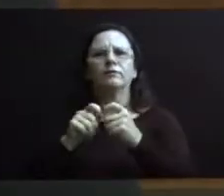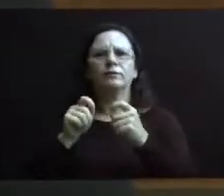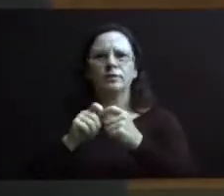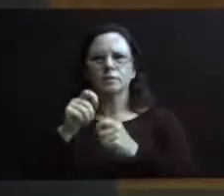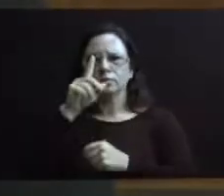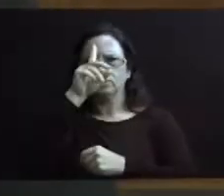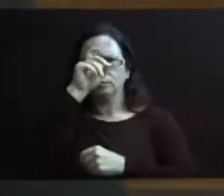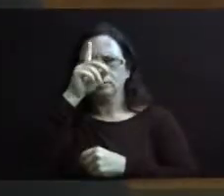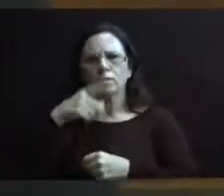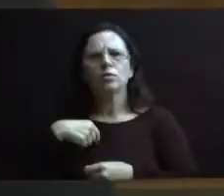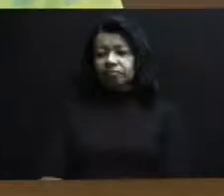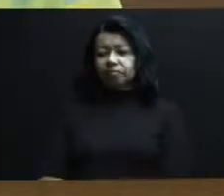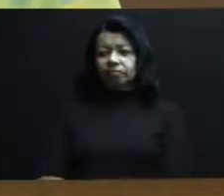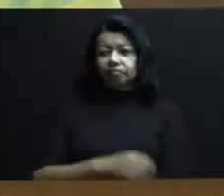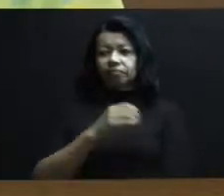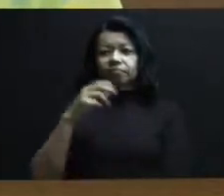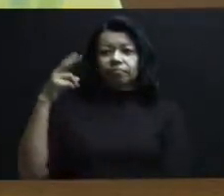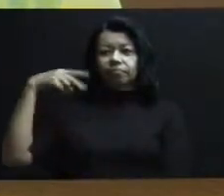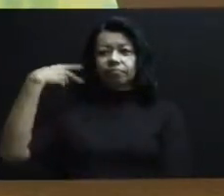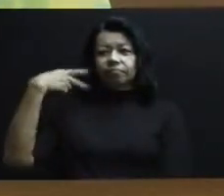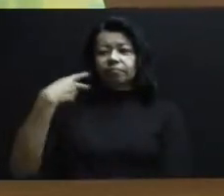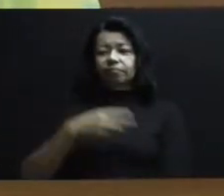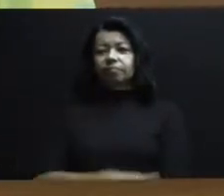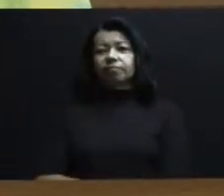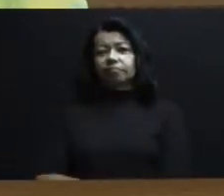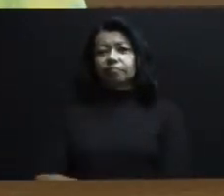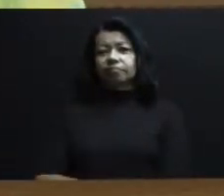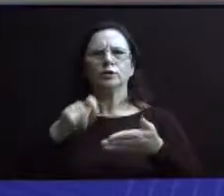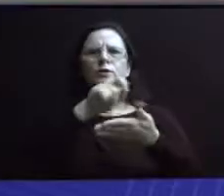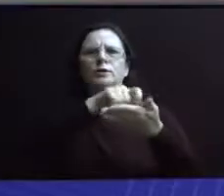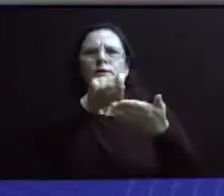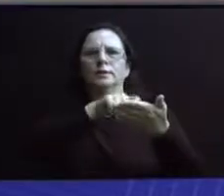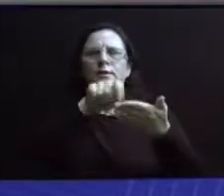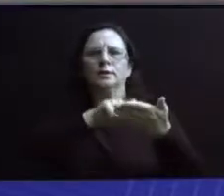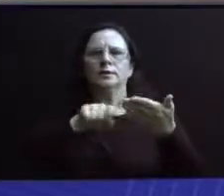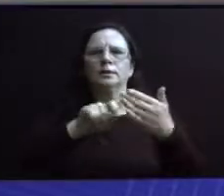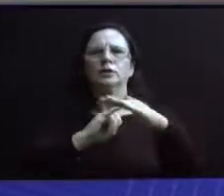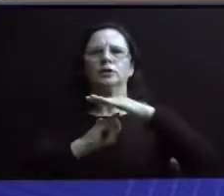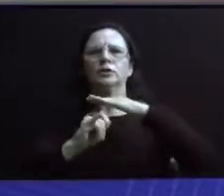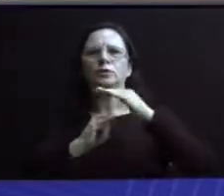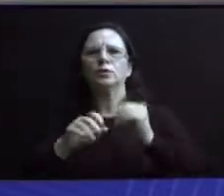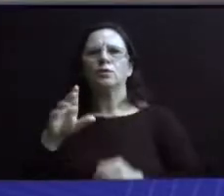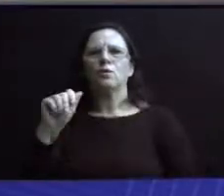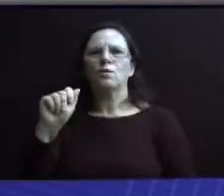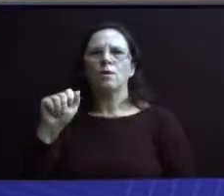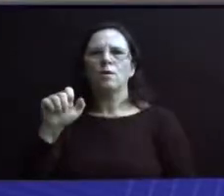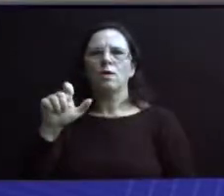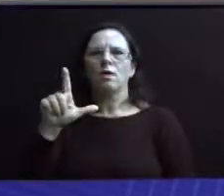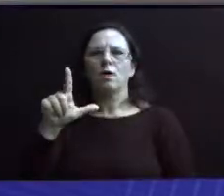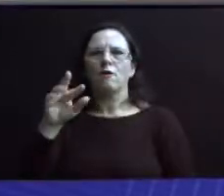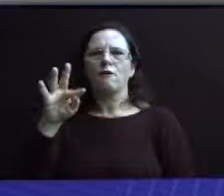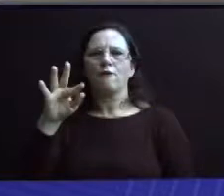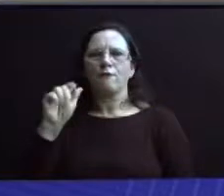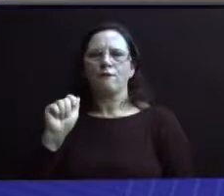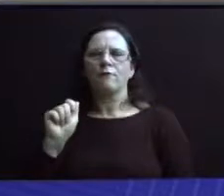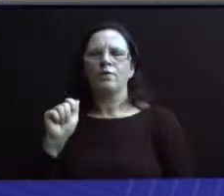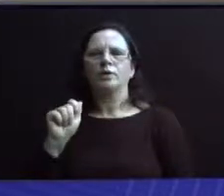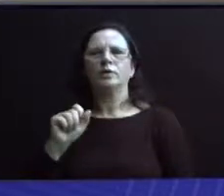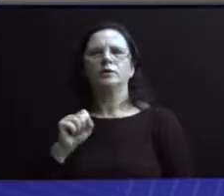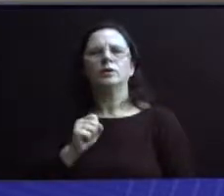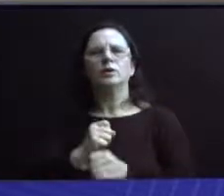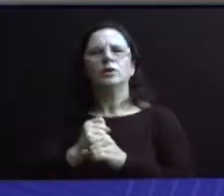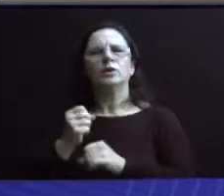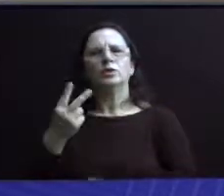cobranças daquilo que ainda não está 100% ajustado. E eu reitero as palavras do vereador Jair Dubar, que hoje